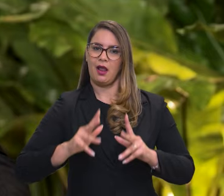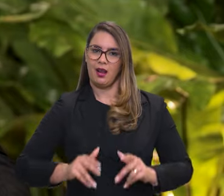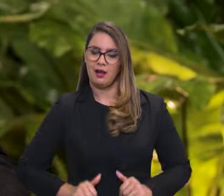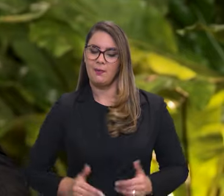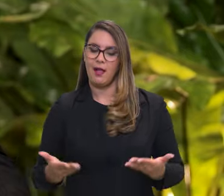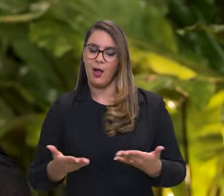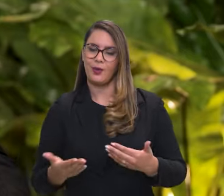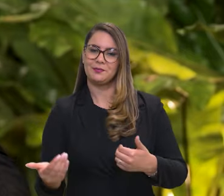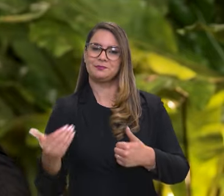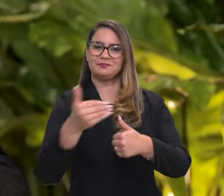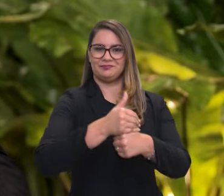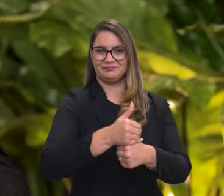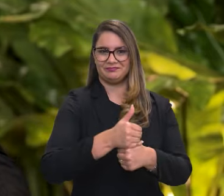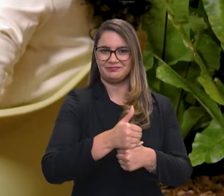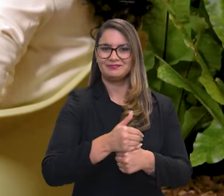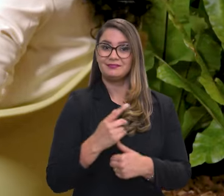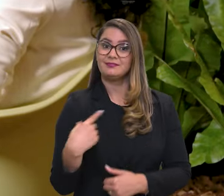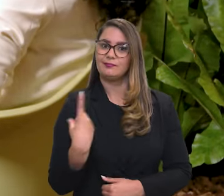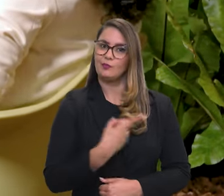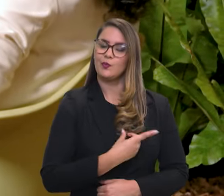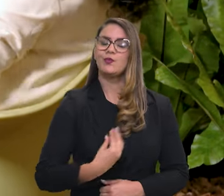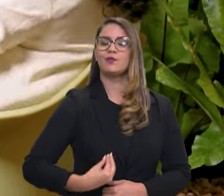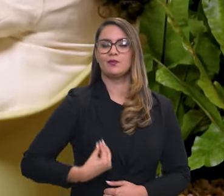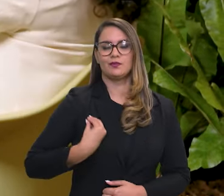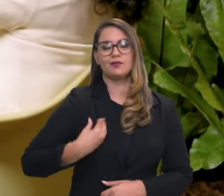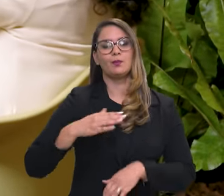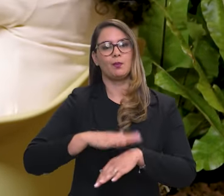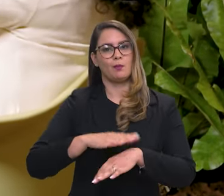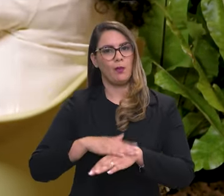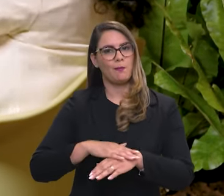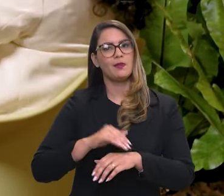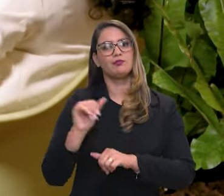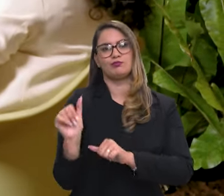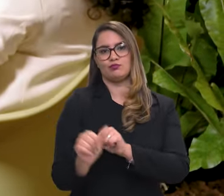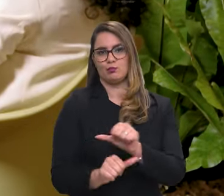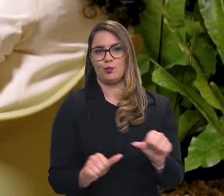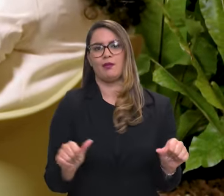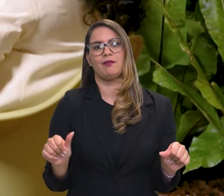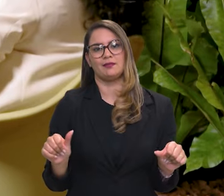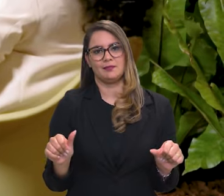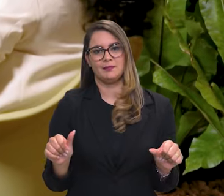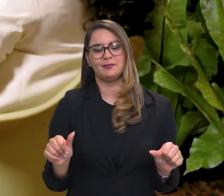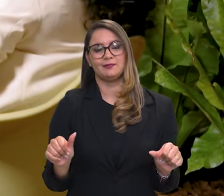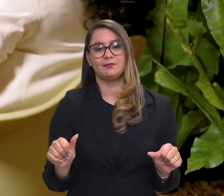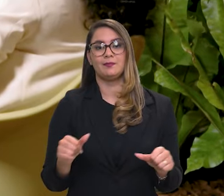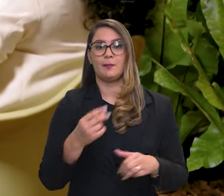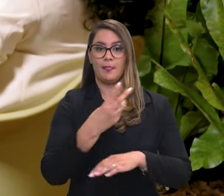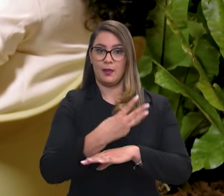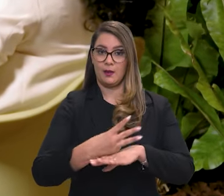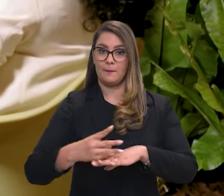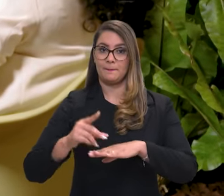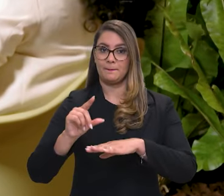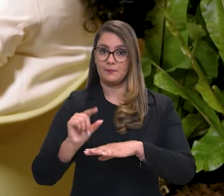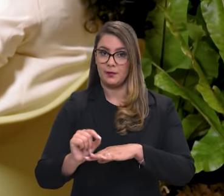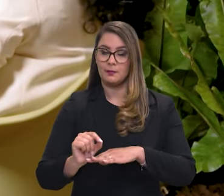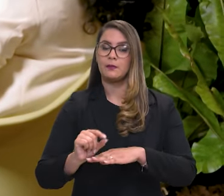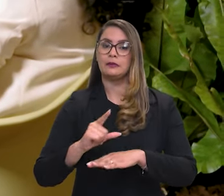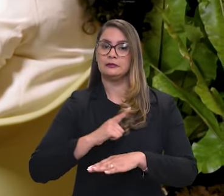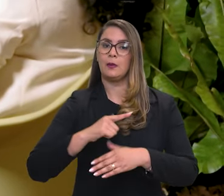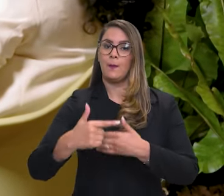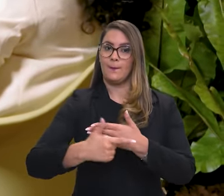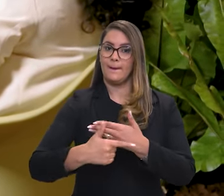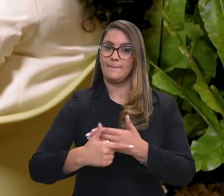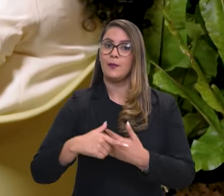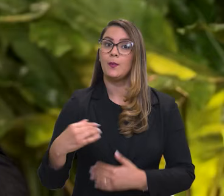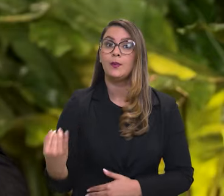limpa dando lugar. Então, assim, a gente está literalmente vivendo agora um momento de transição. E o IBAMA ocupa um